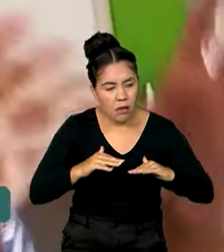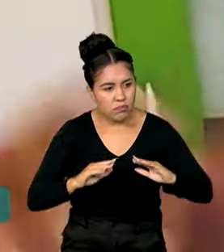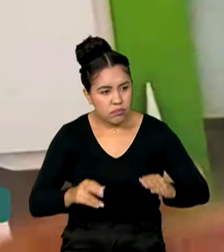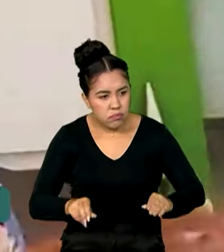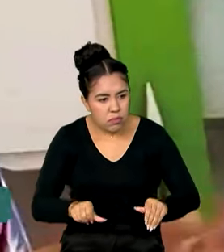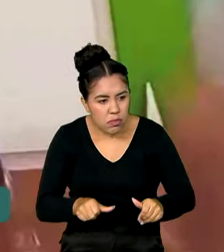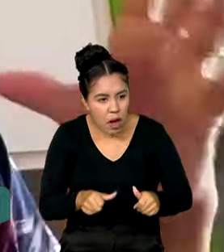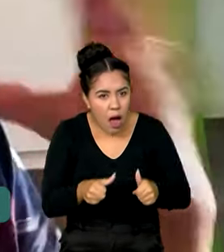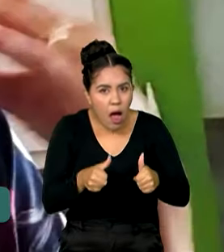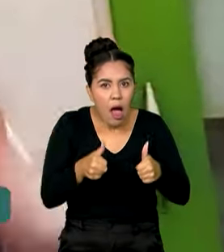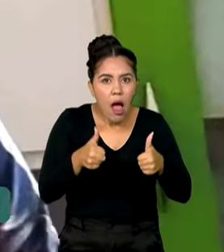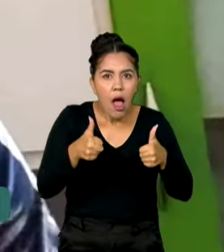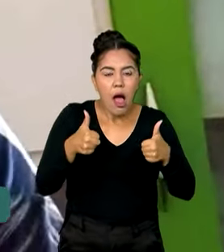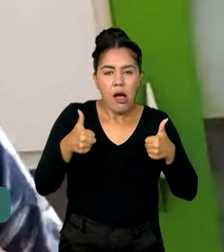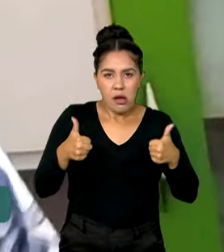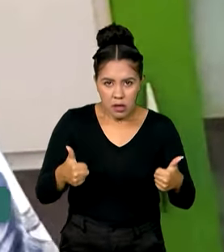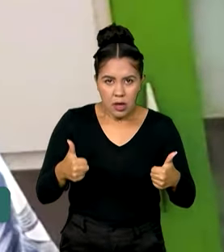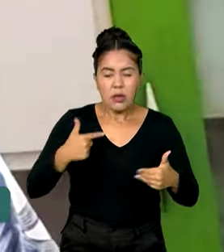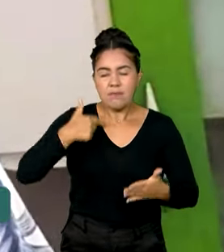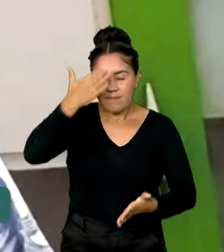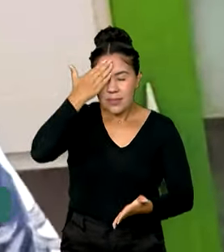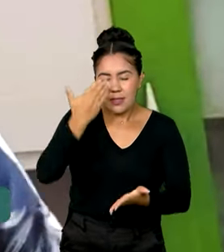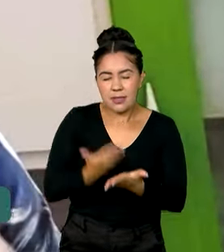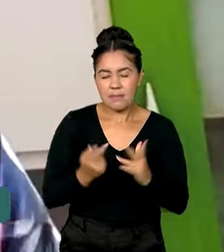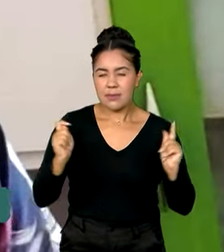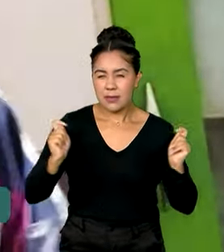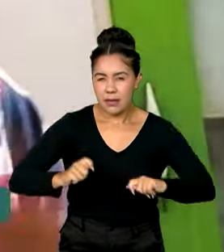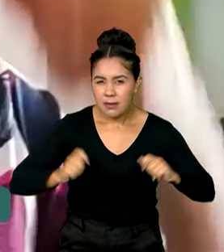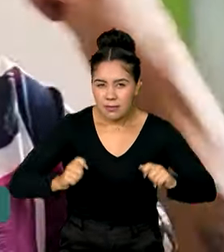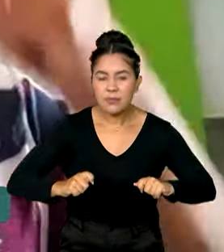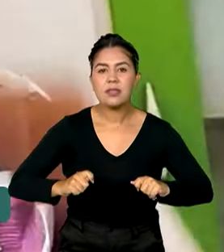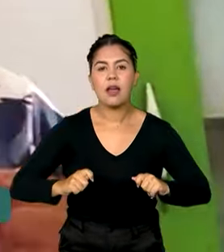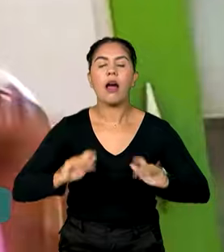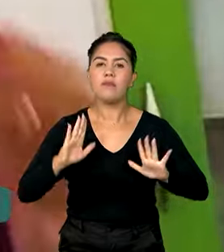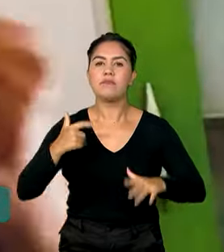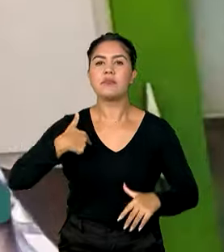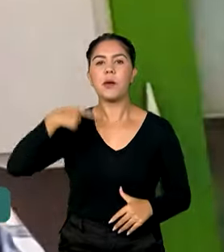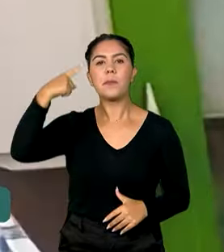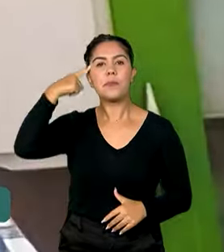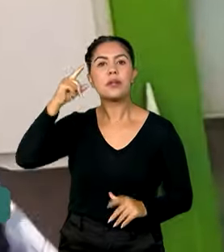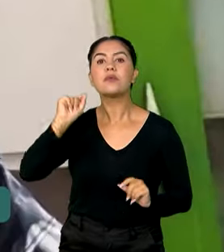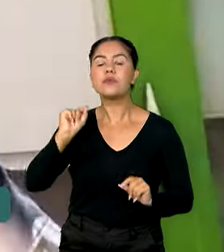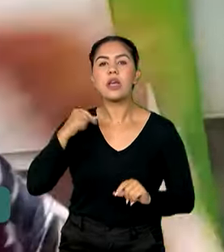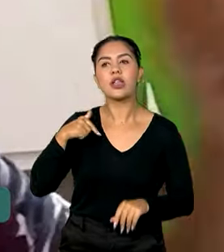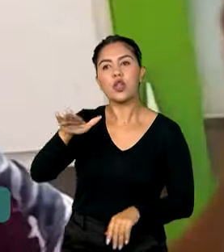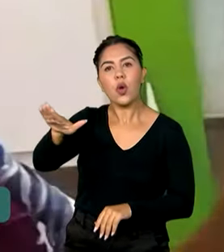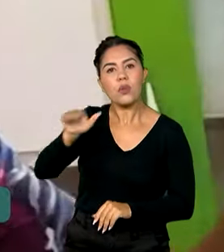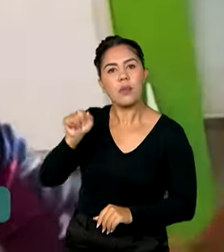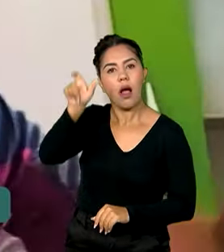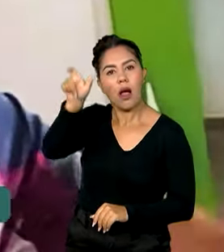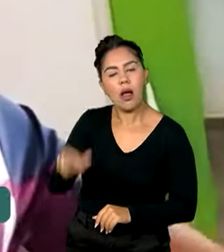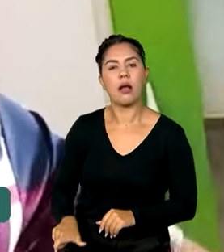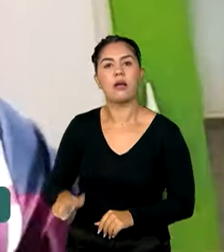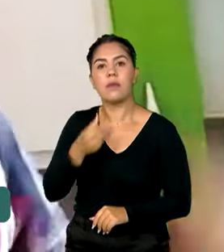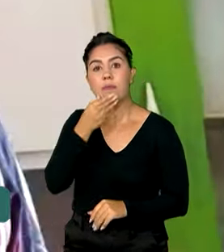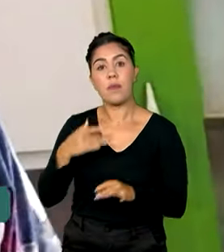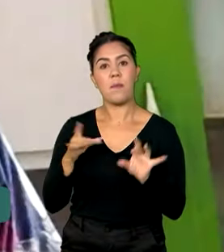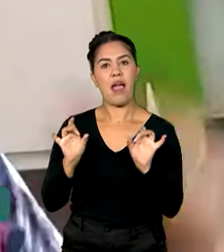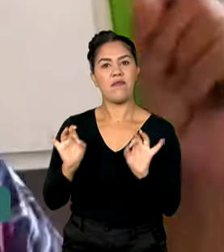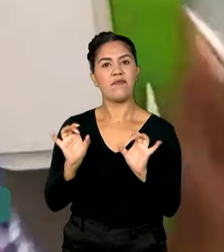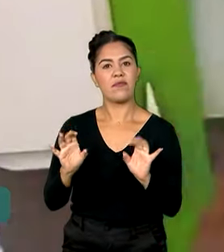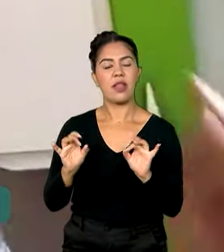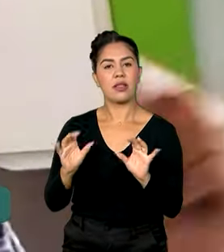acalmar, que eu creio que vai dar tudo certo, aí eu estou pensando já de chamar um menino para sair vendendo